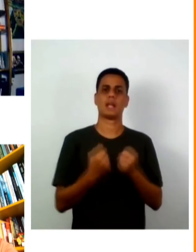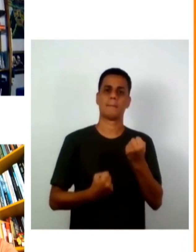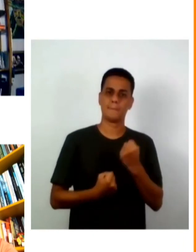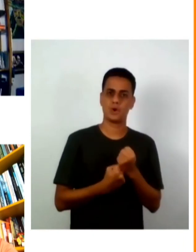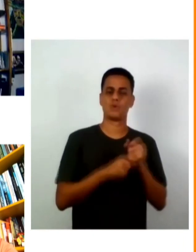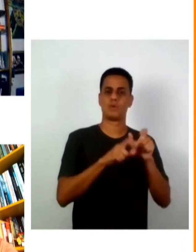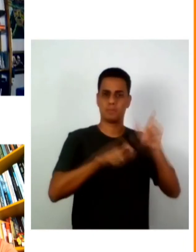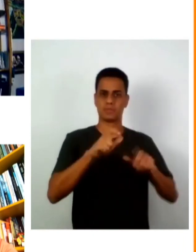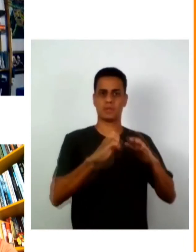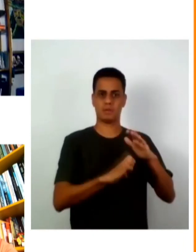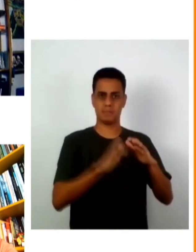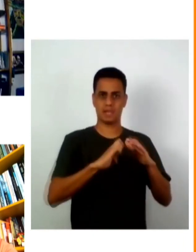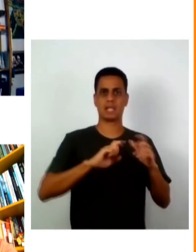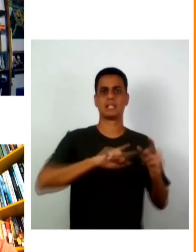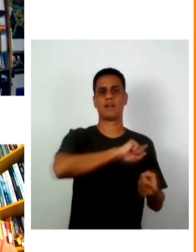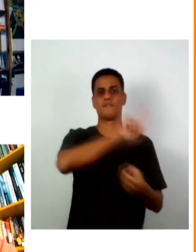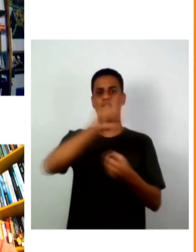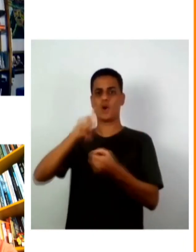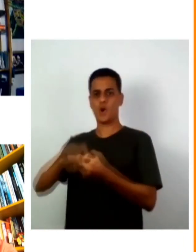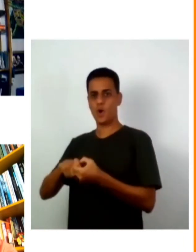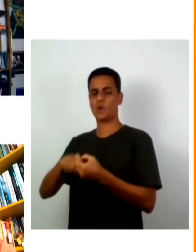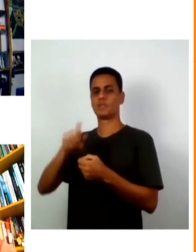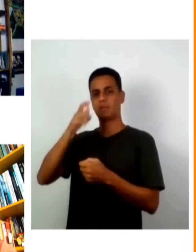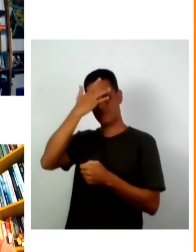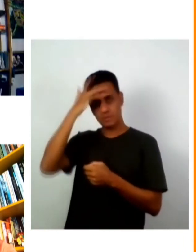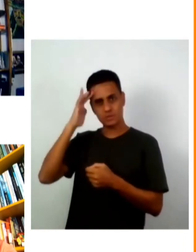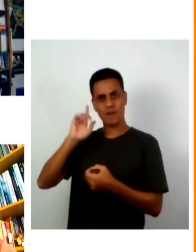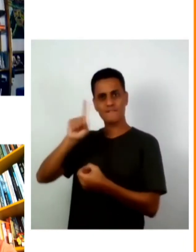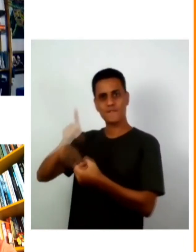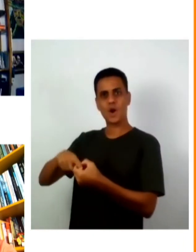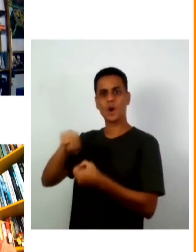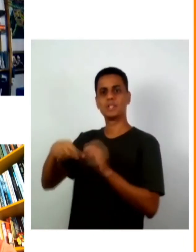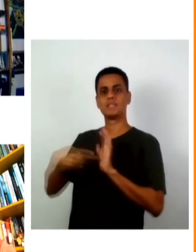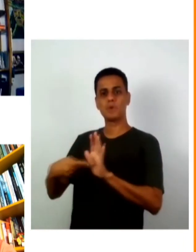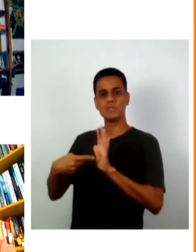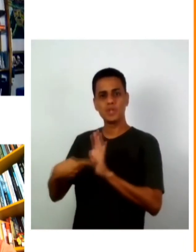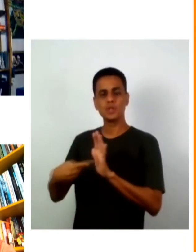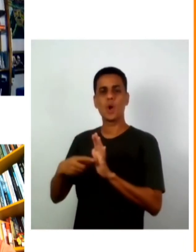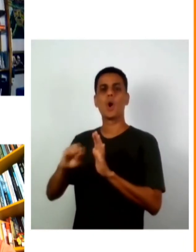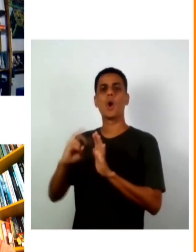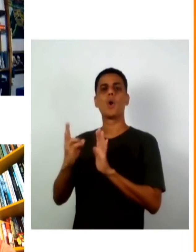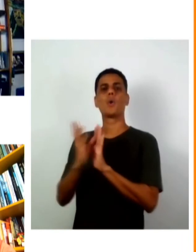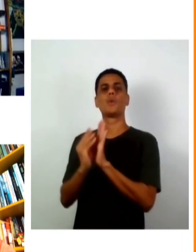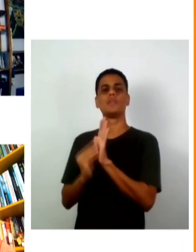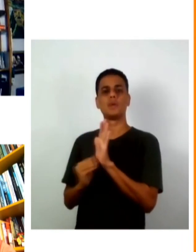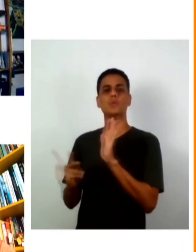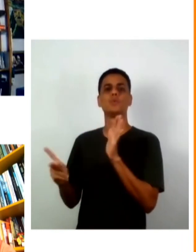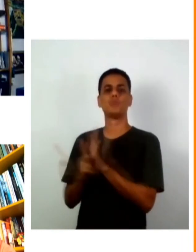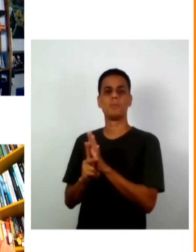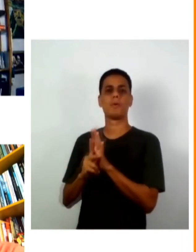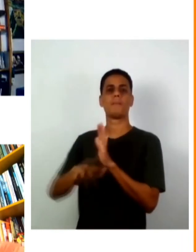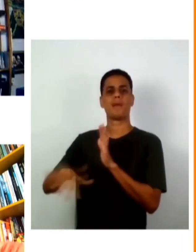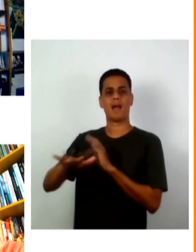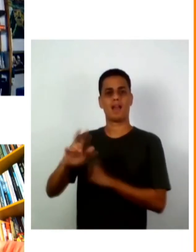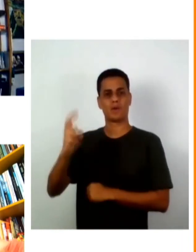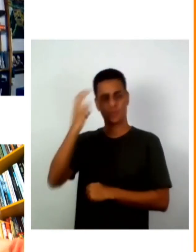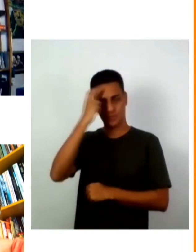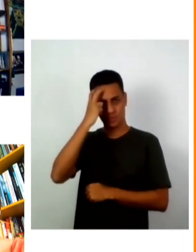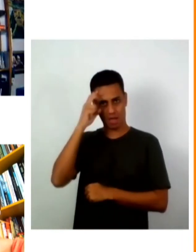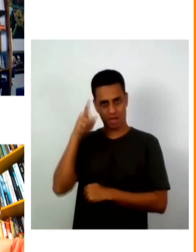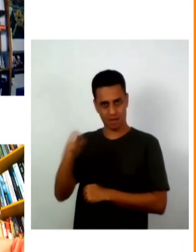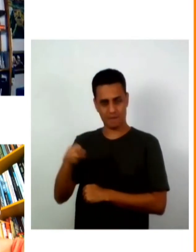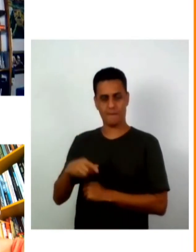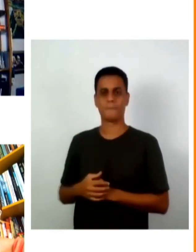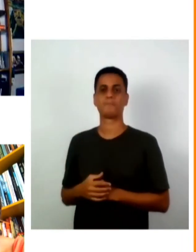preta como expositores ou como conteúdo da programação cultural então de fato a gente